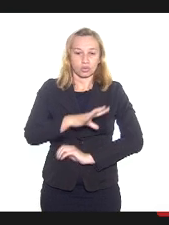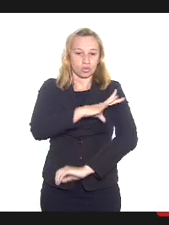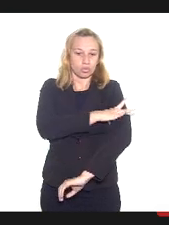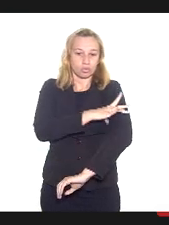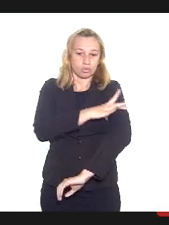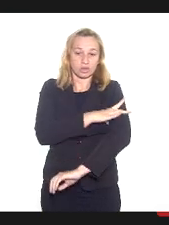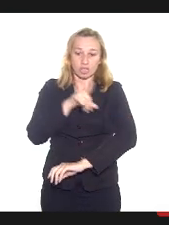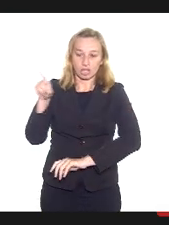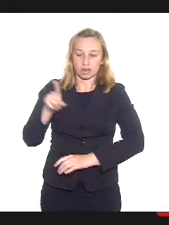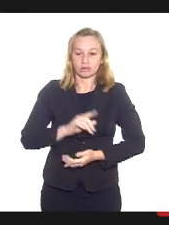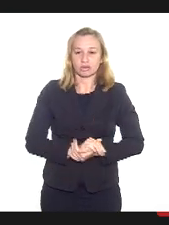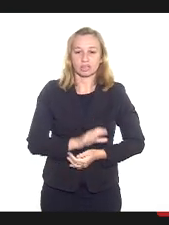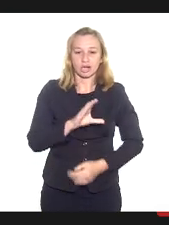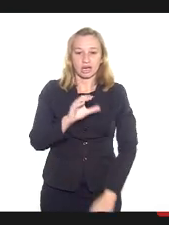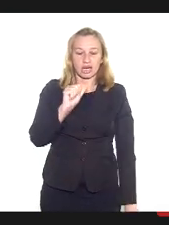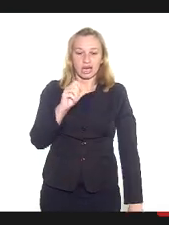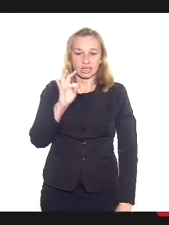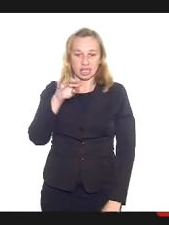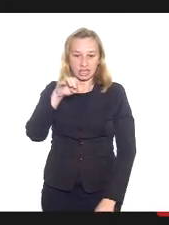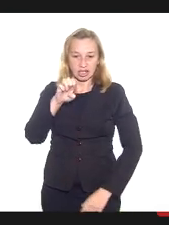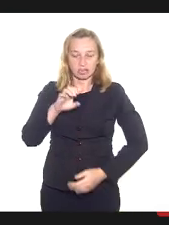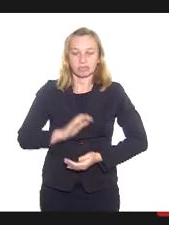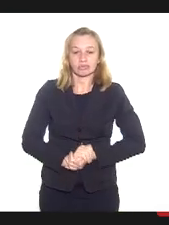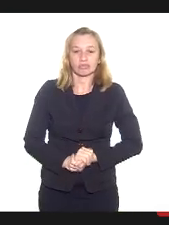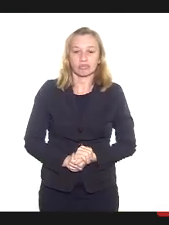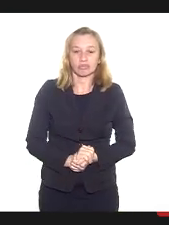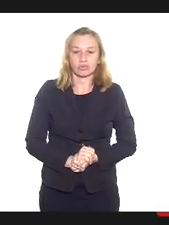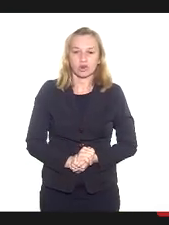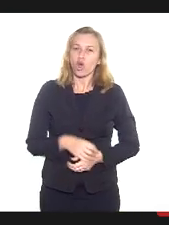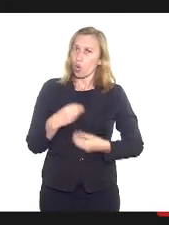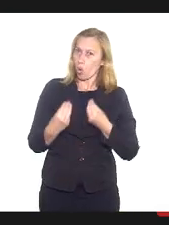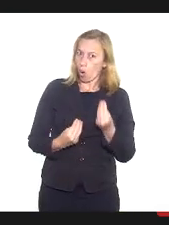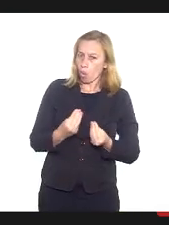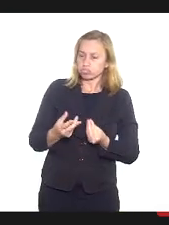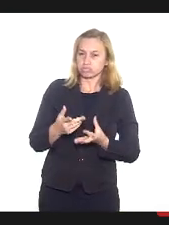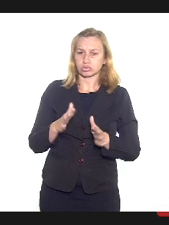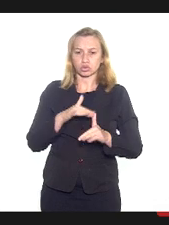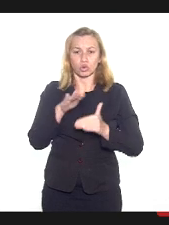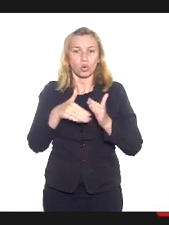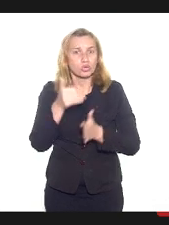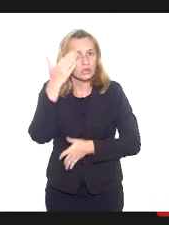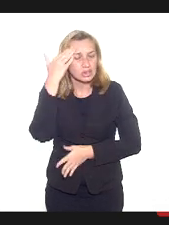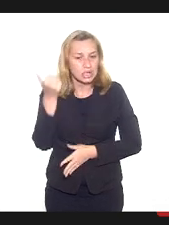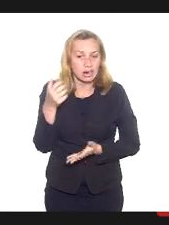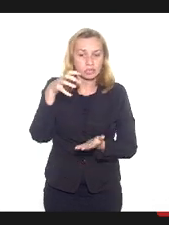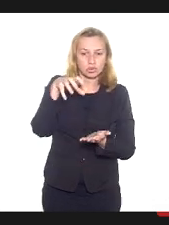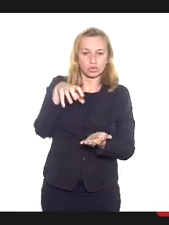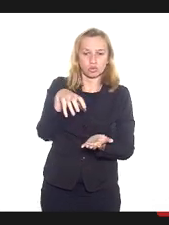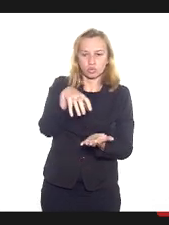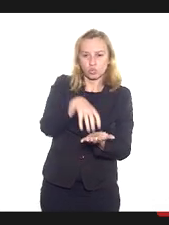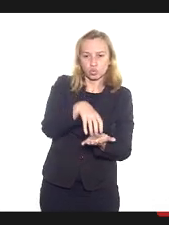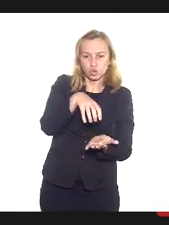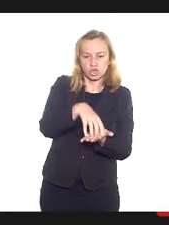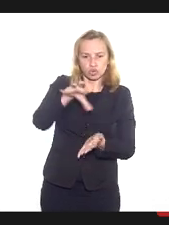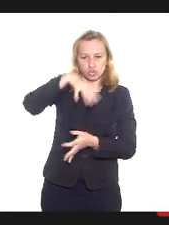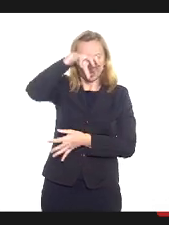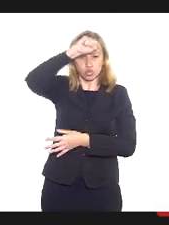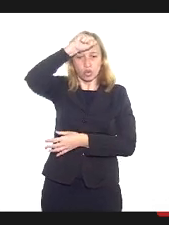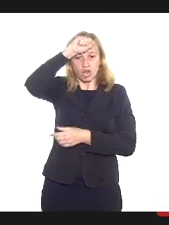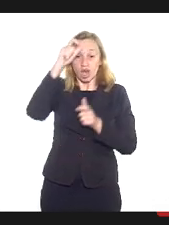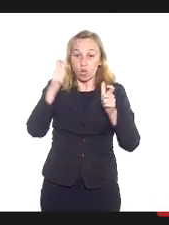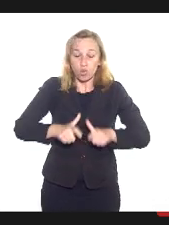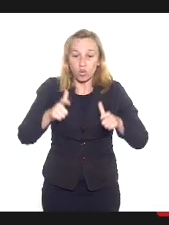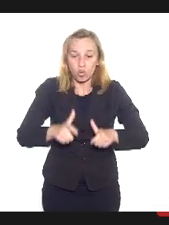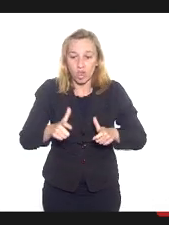no Catete. Palavras dele, abro aspas. Como todos sabem, um centro espírita é um lugar de